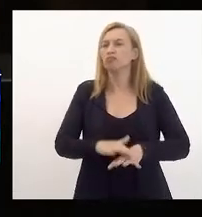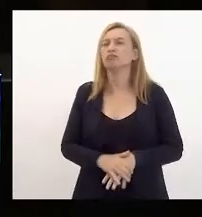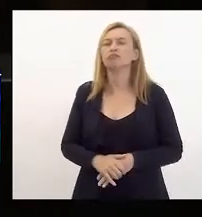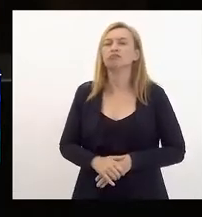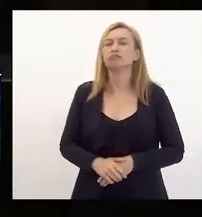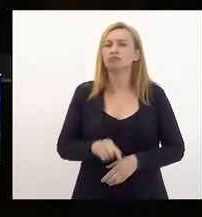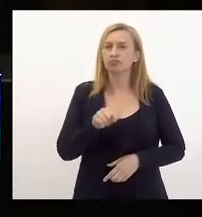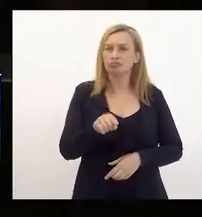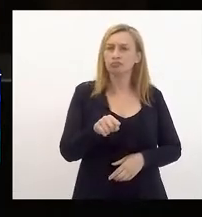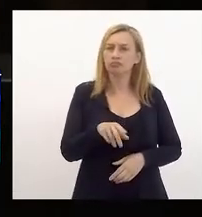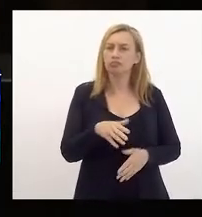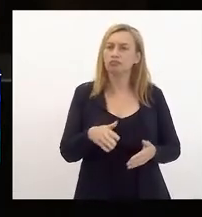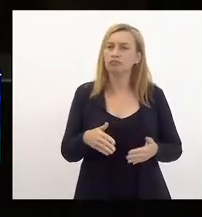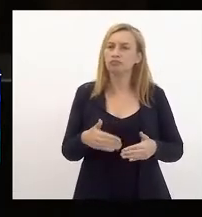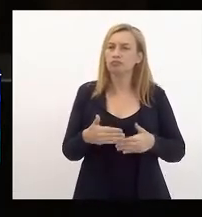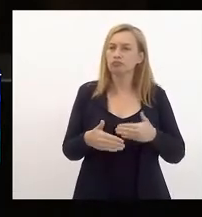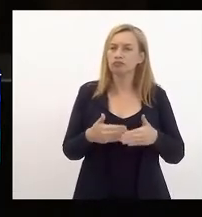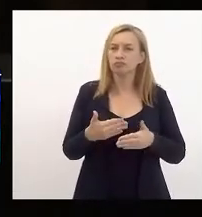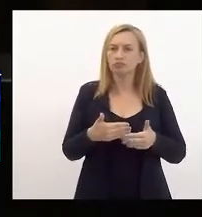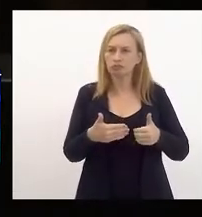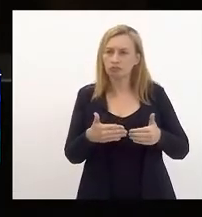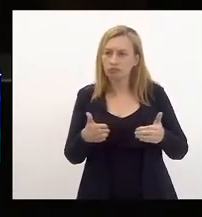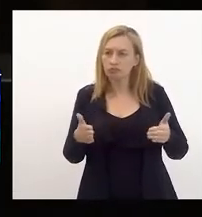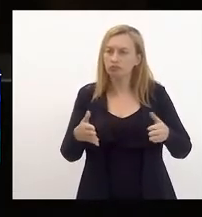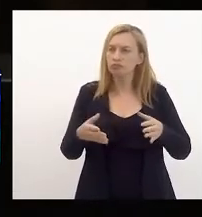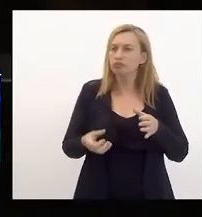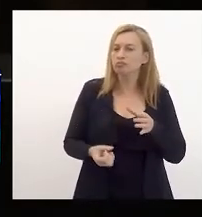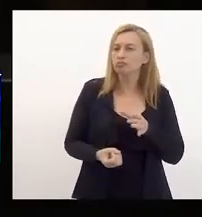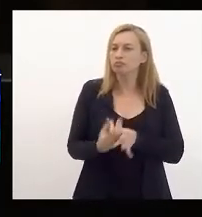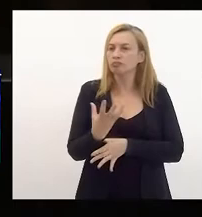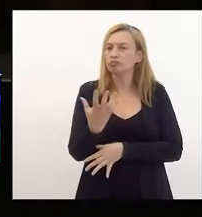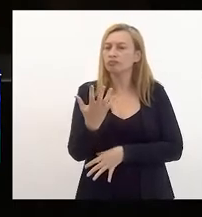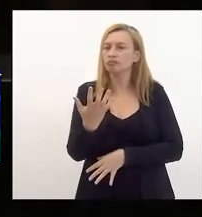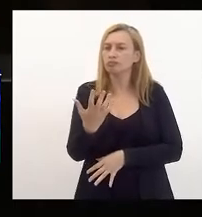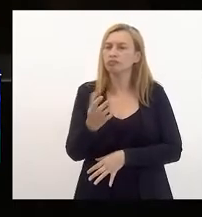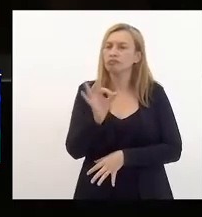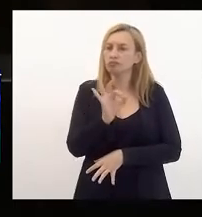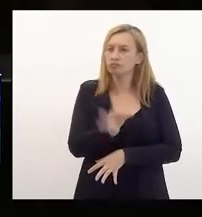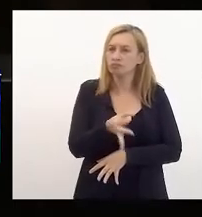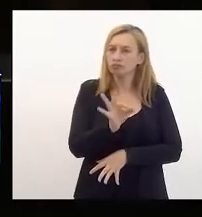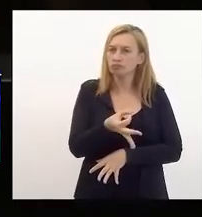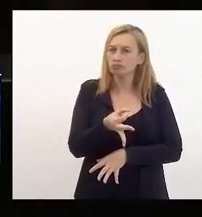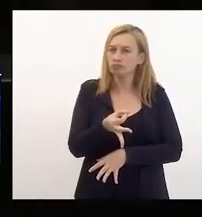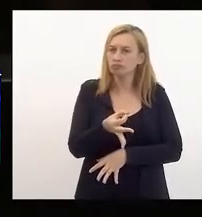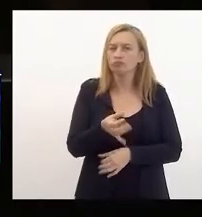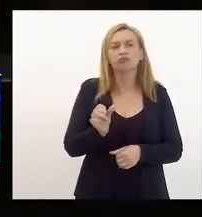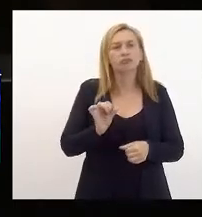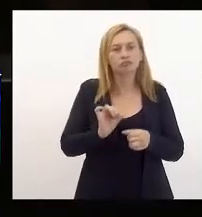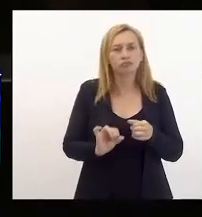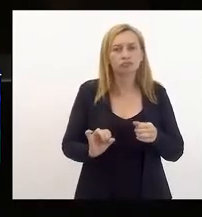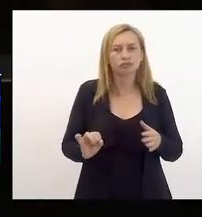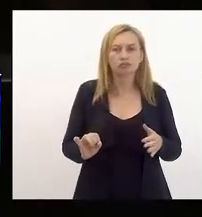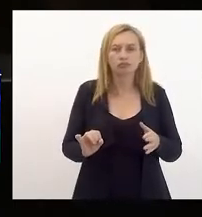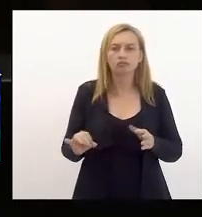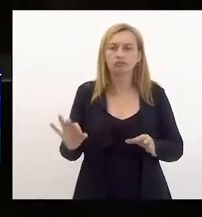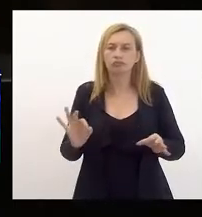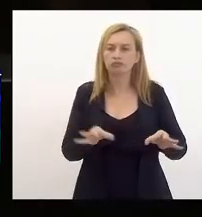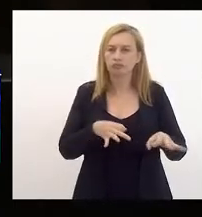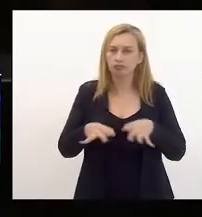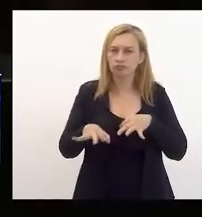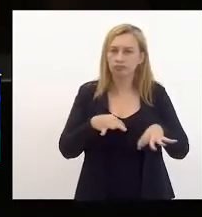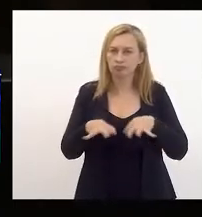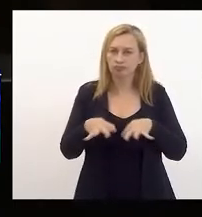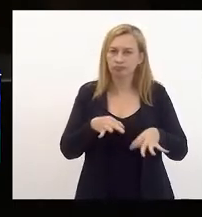aí você começa a ter cenários construídos exatamente para fazer a elaboração